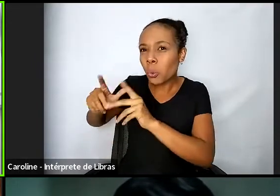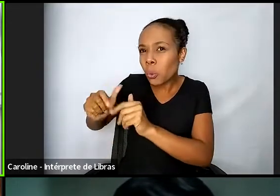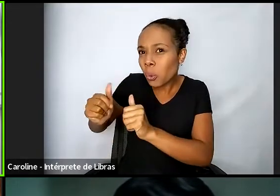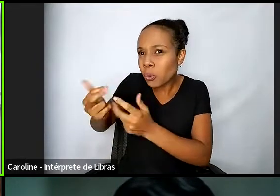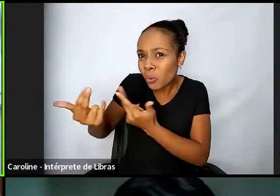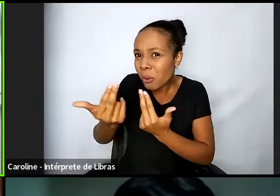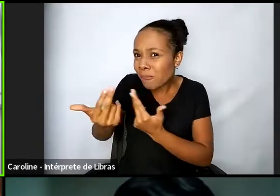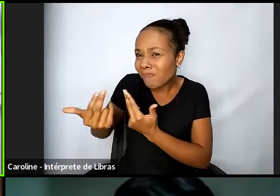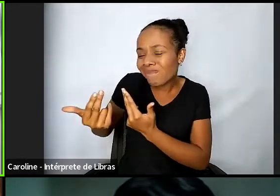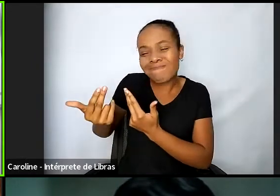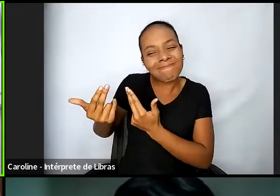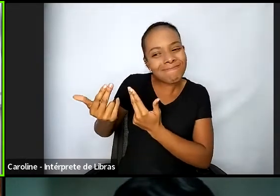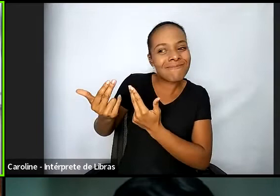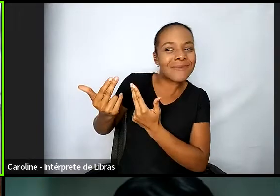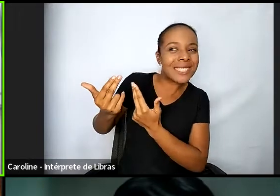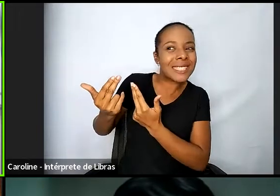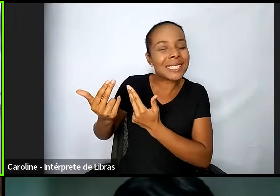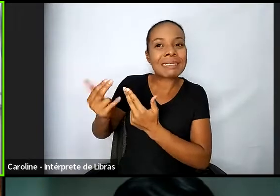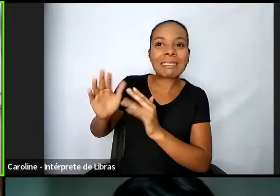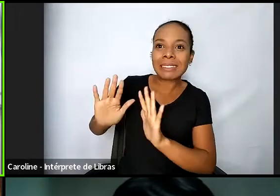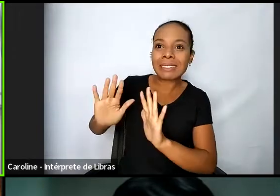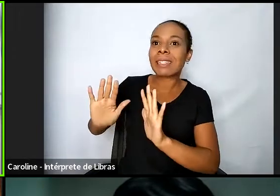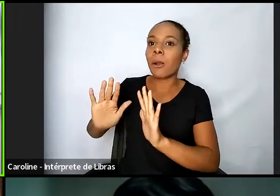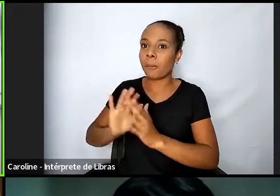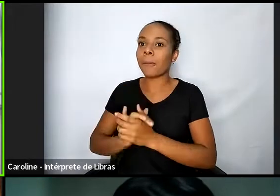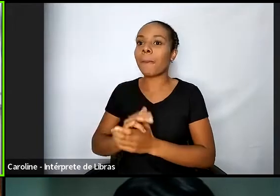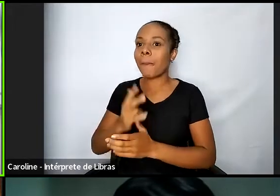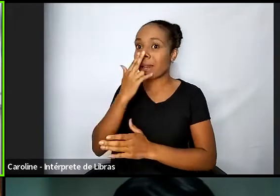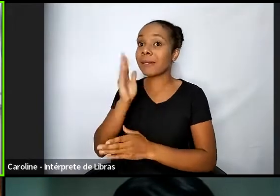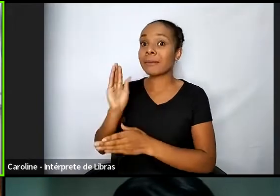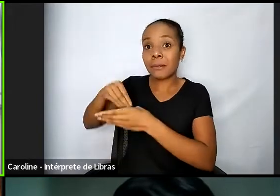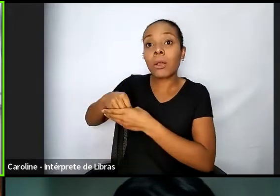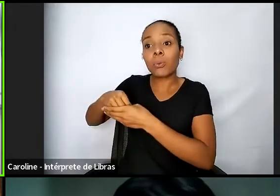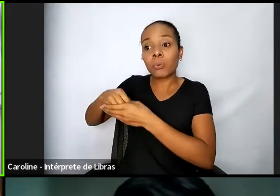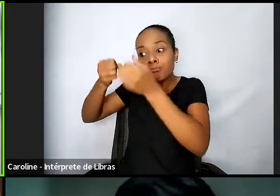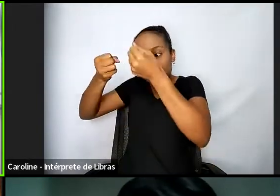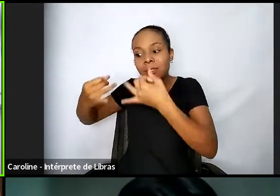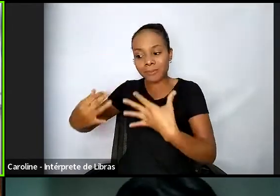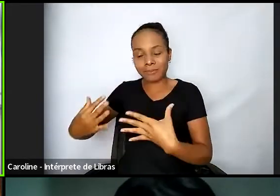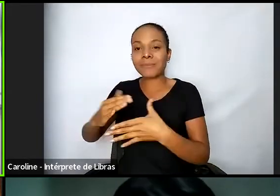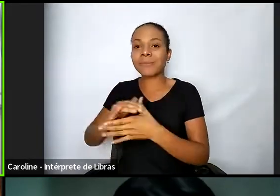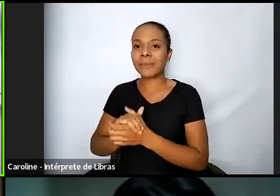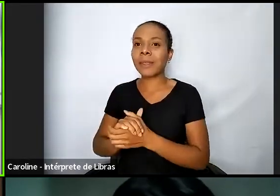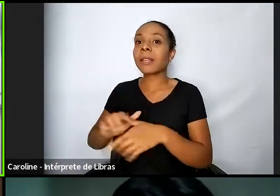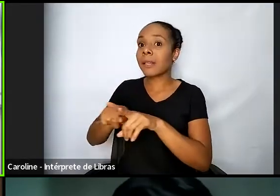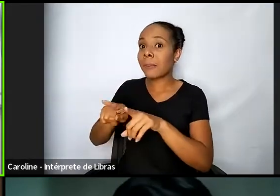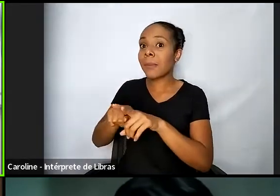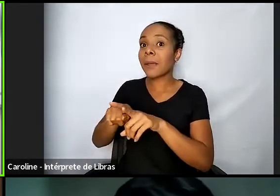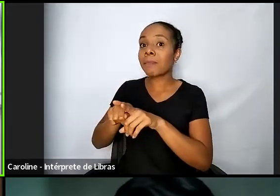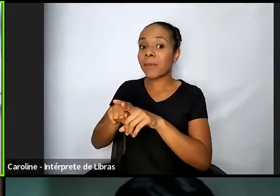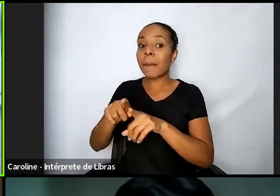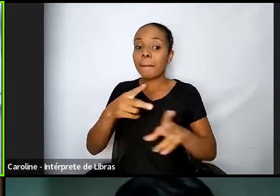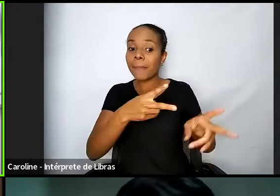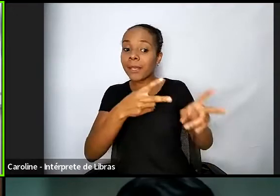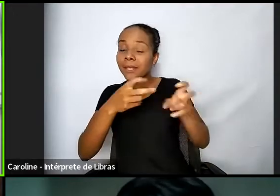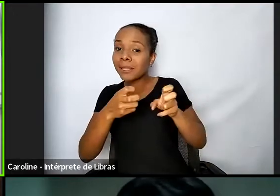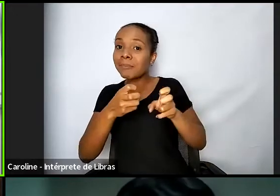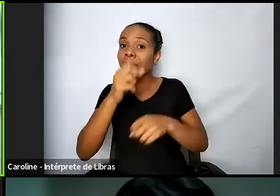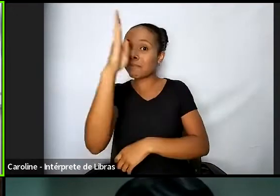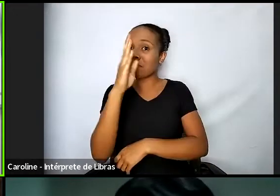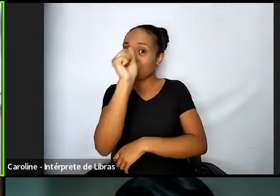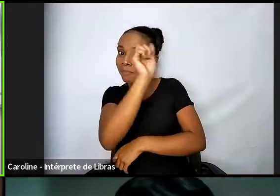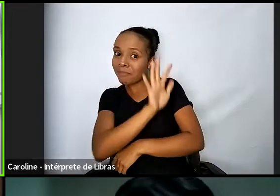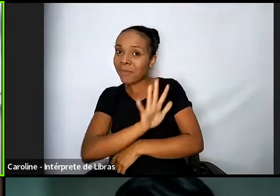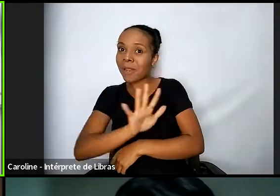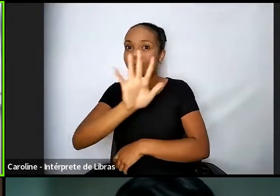Principalmente, se levarmos em conta a situação também do nosso país. De acordo com uma pesquisa do Banco Mundial,